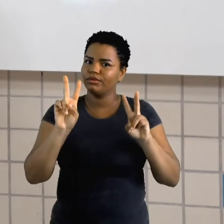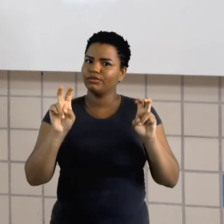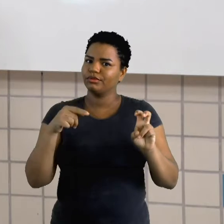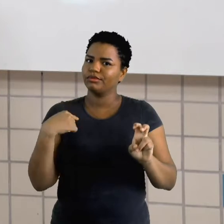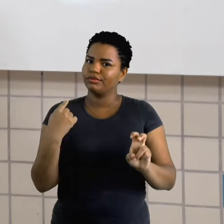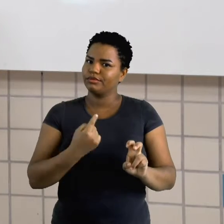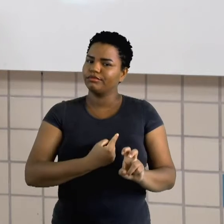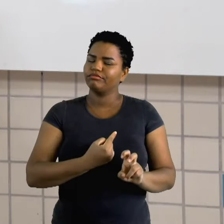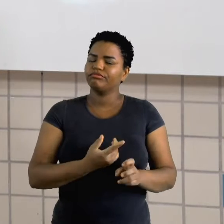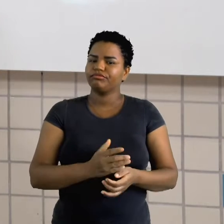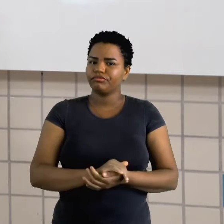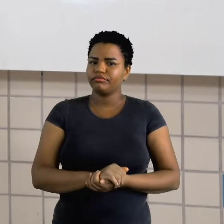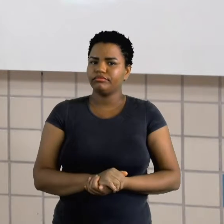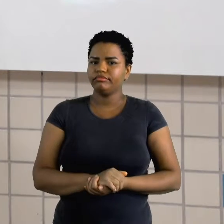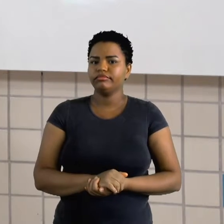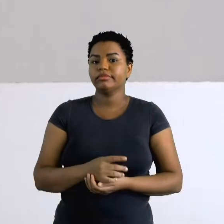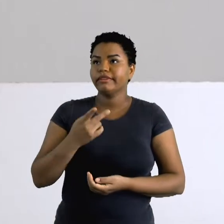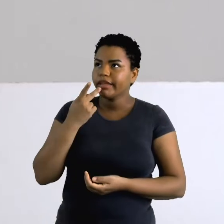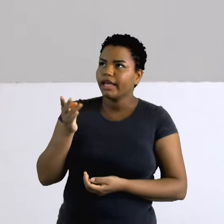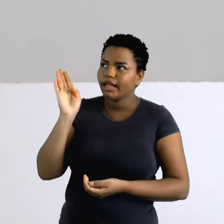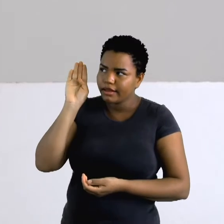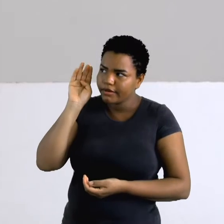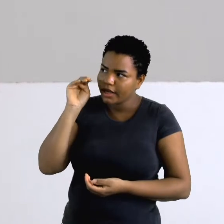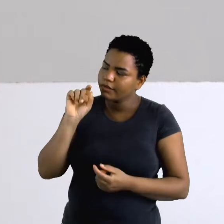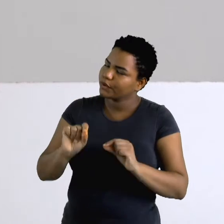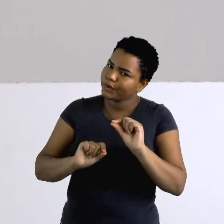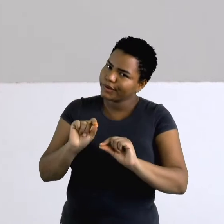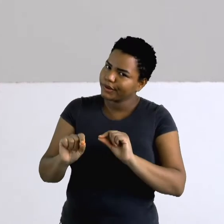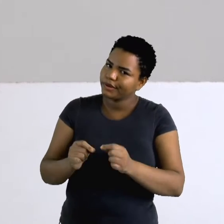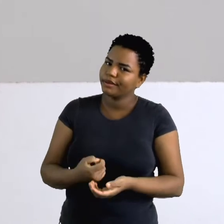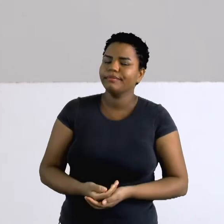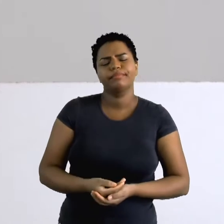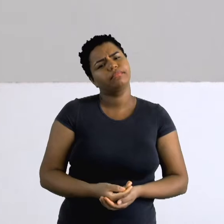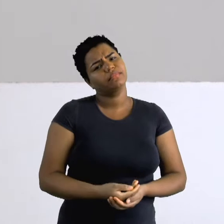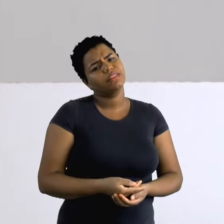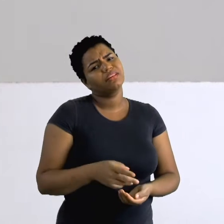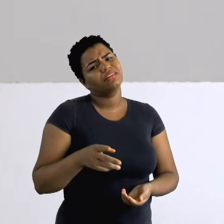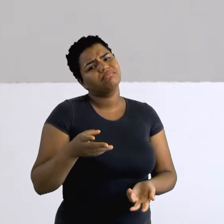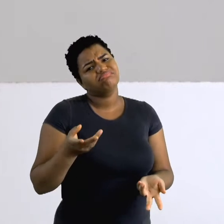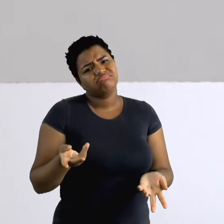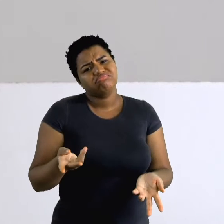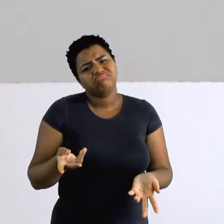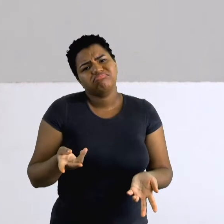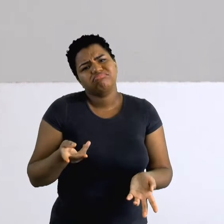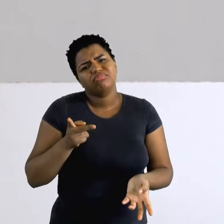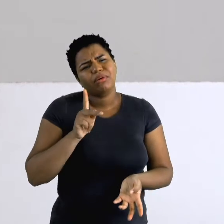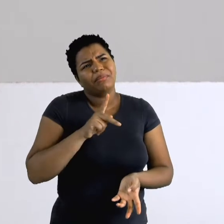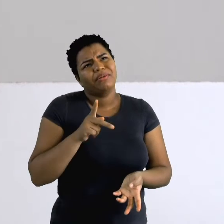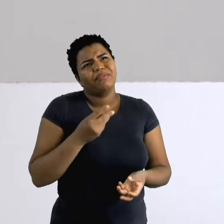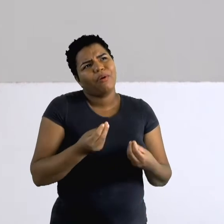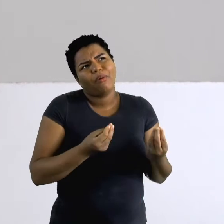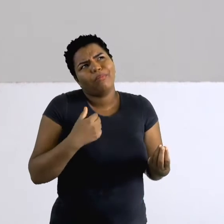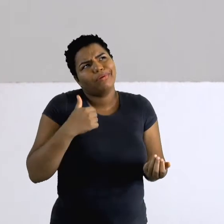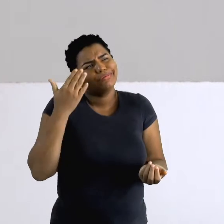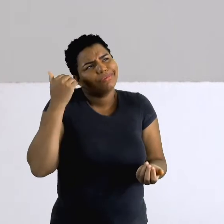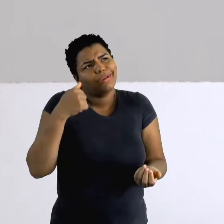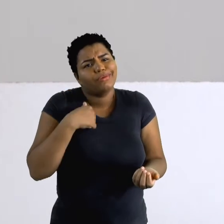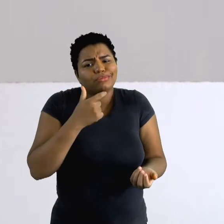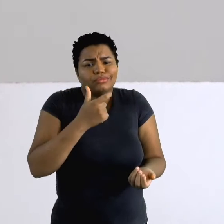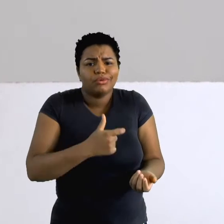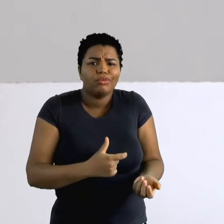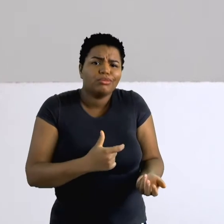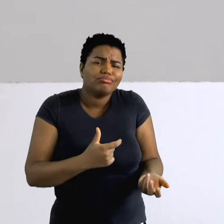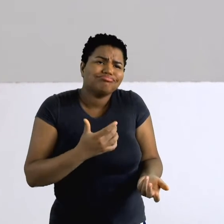Fala, Fava, o foi? Prof, como que eu vou saber quem eu sou? Eu não